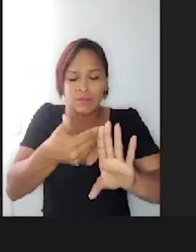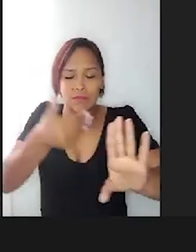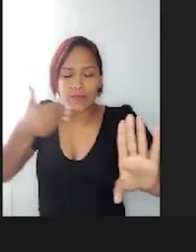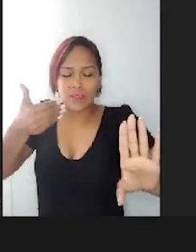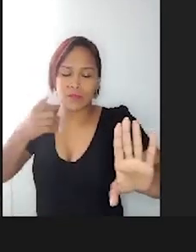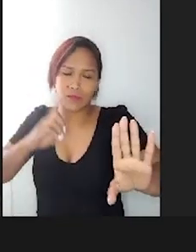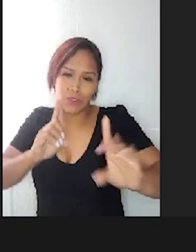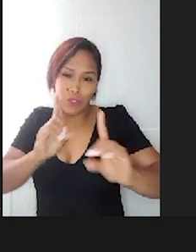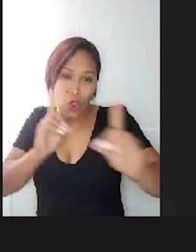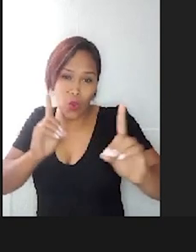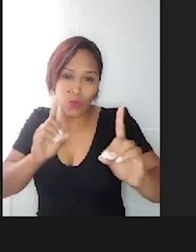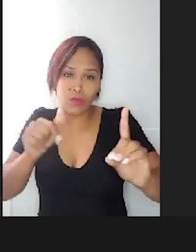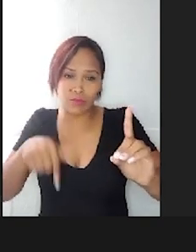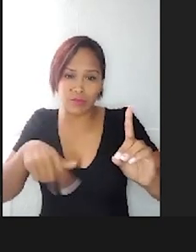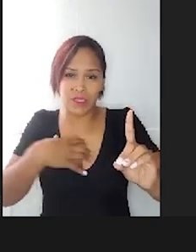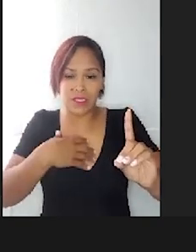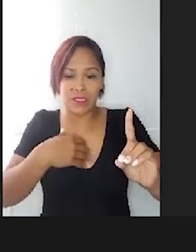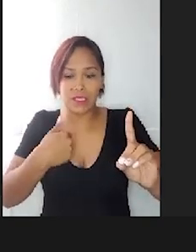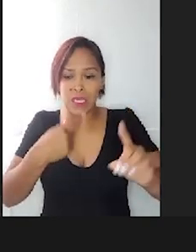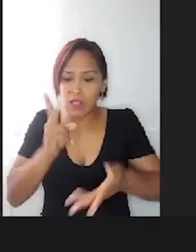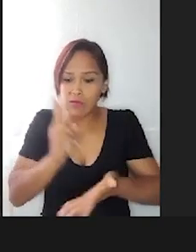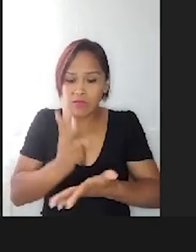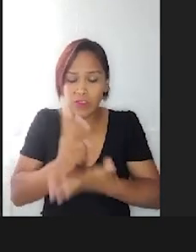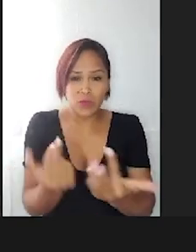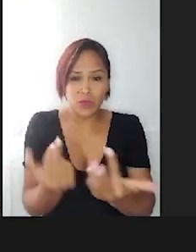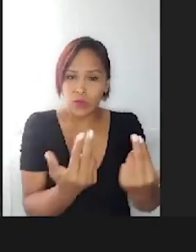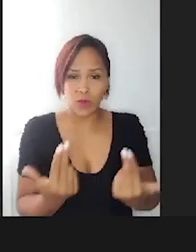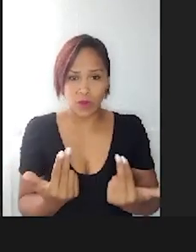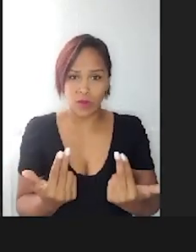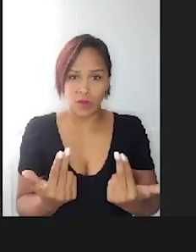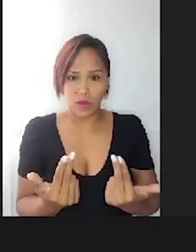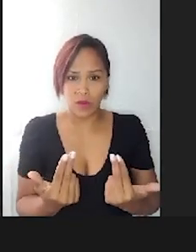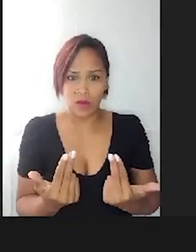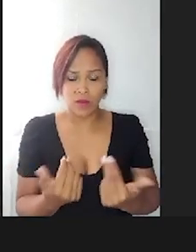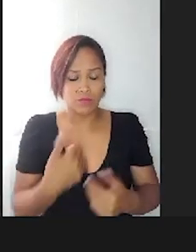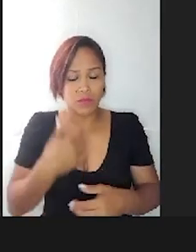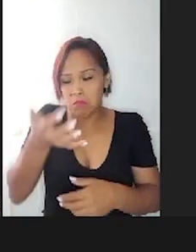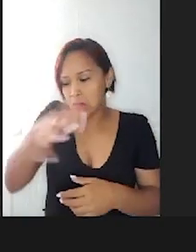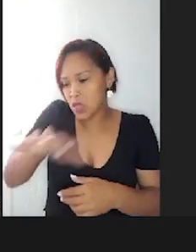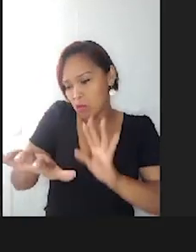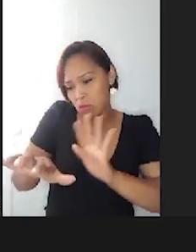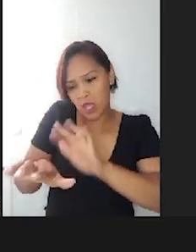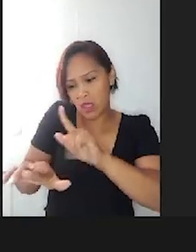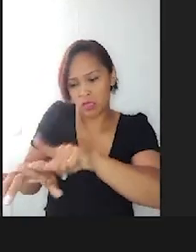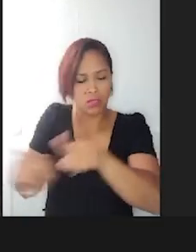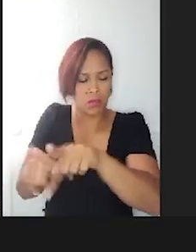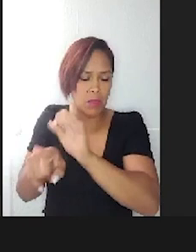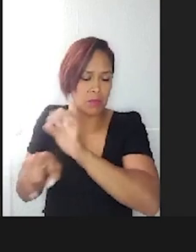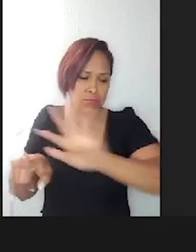e ele colaborou comigo. Tudo bem, mamãe, você não me quer? Eu vou permitir.